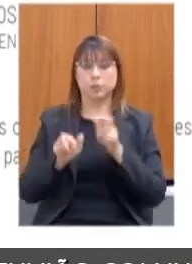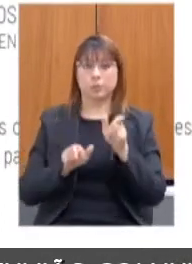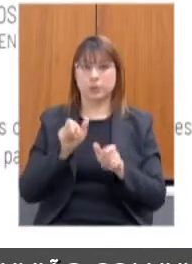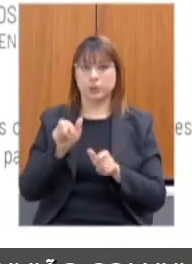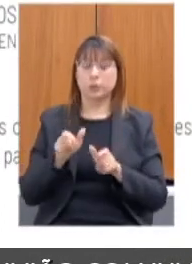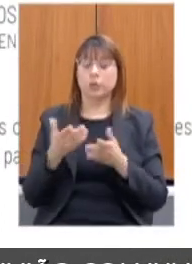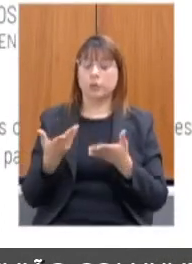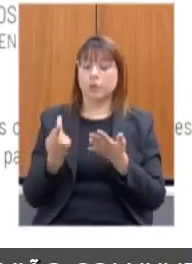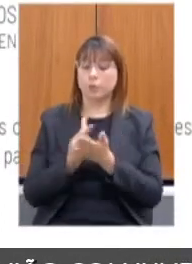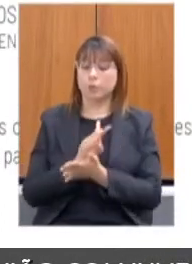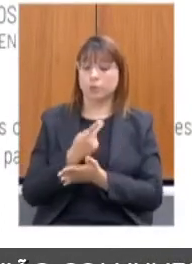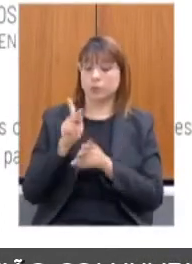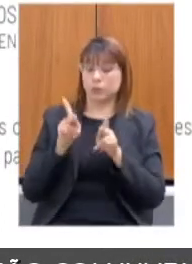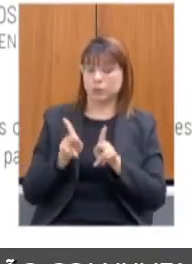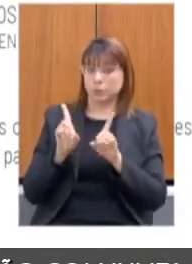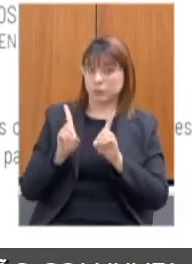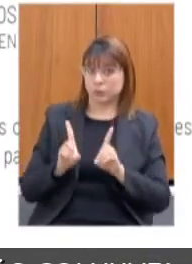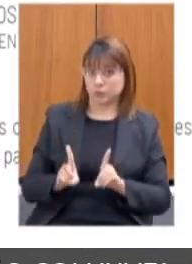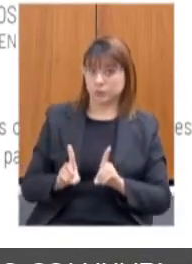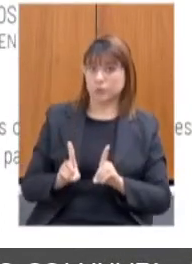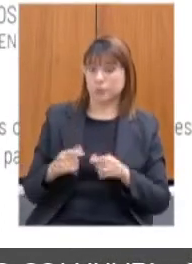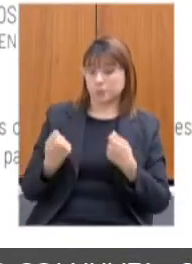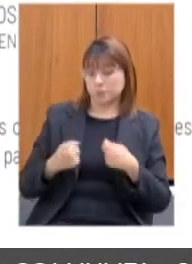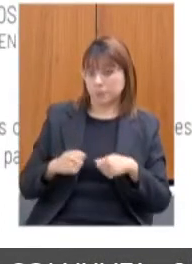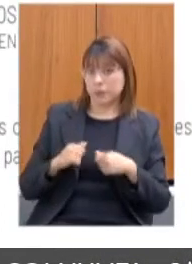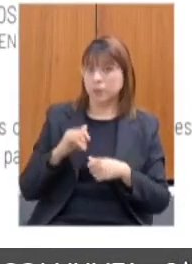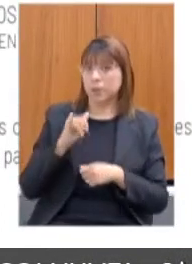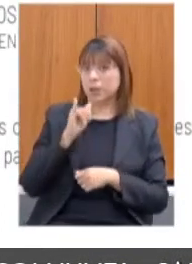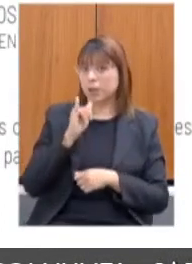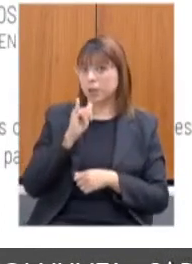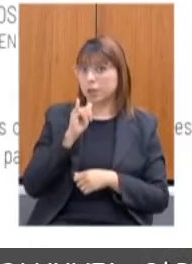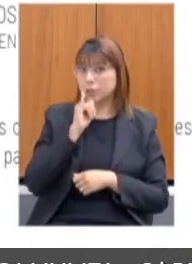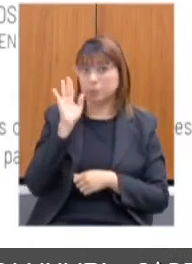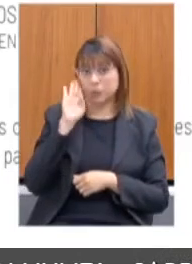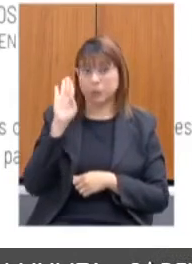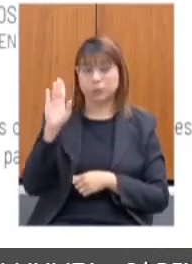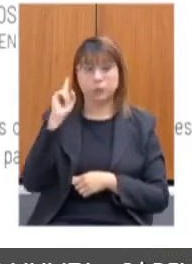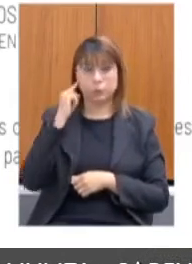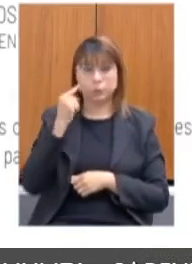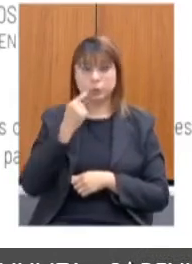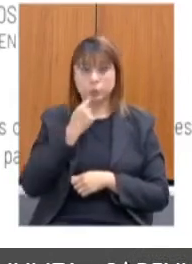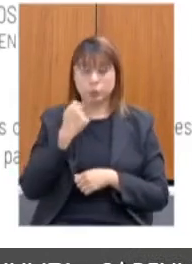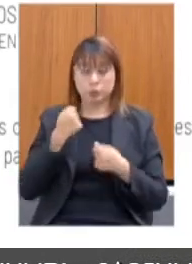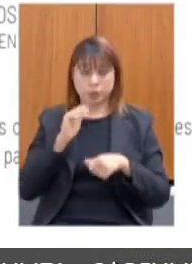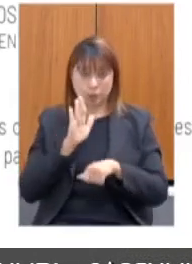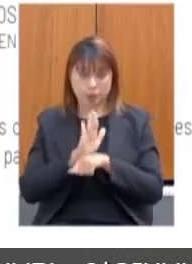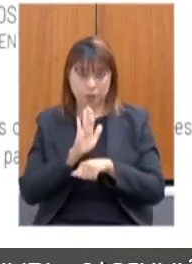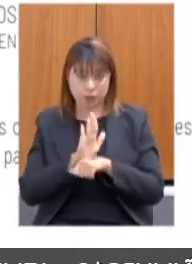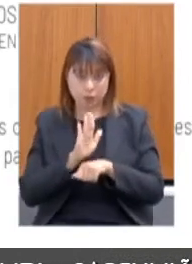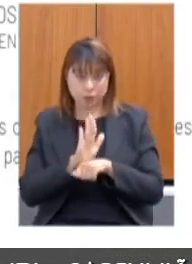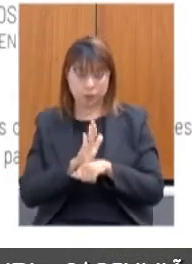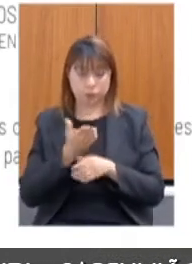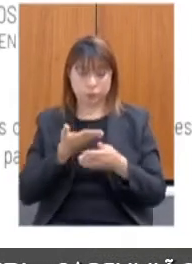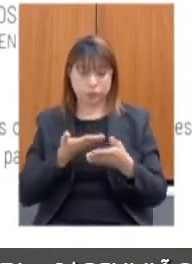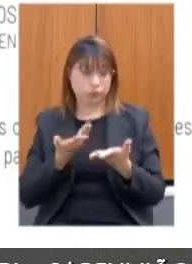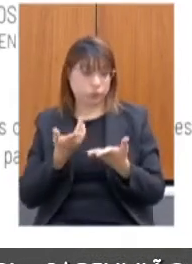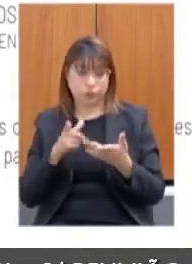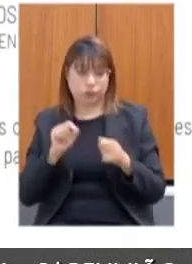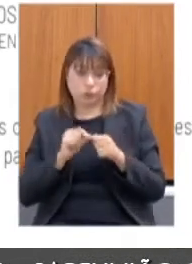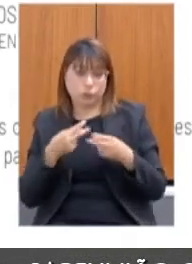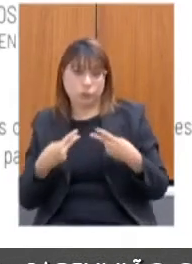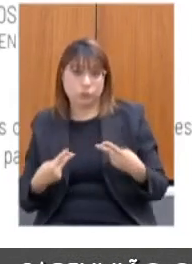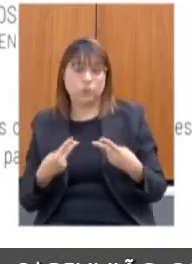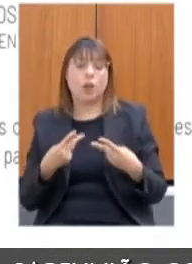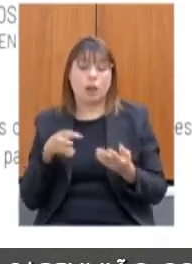A pessoa com deficiência, que necessita principalmente de surdos, de auxílio para algum serviço, a